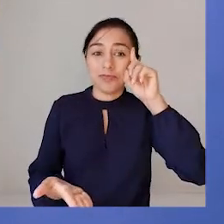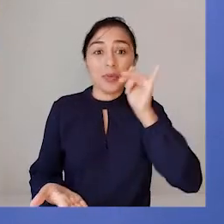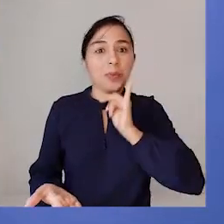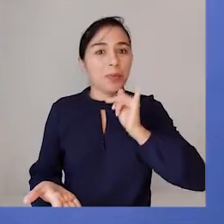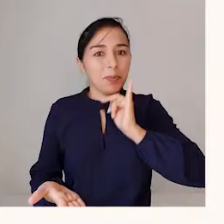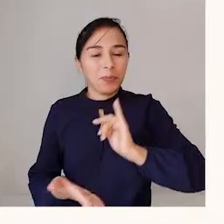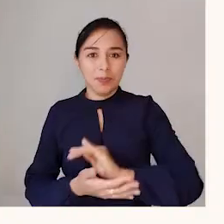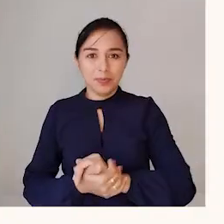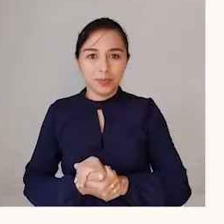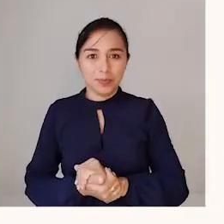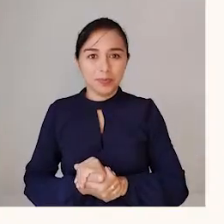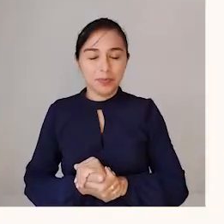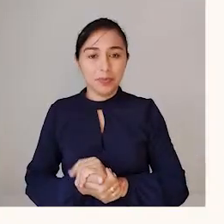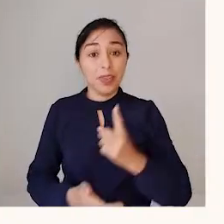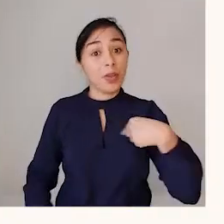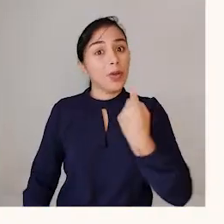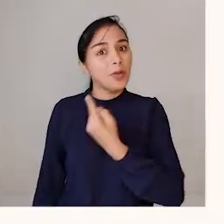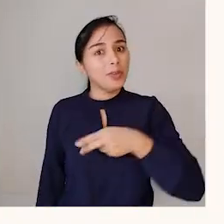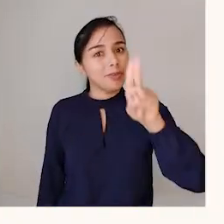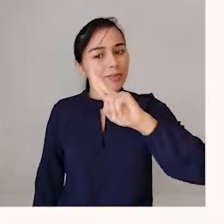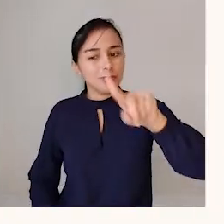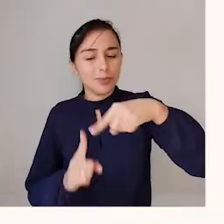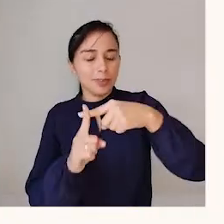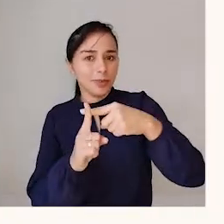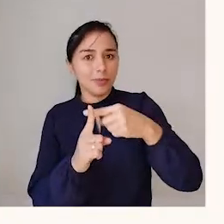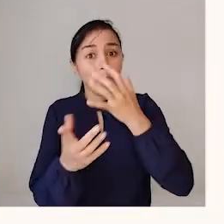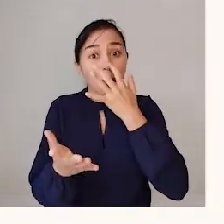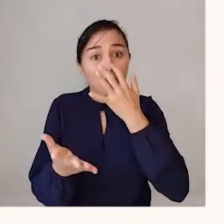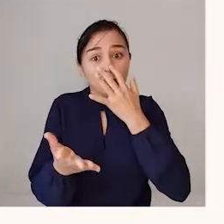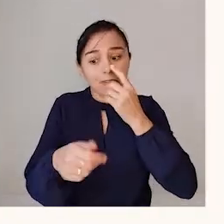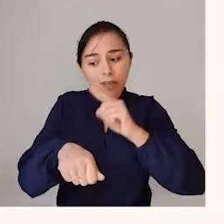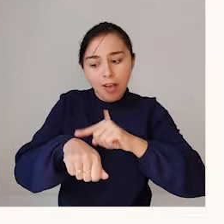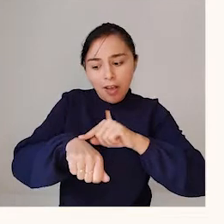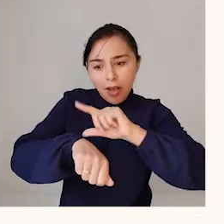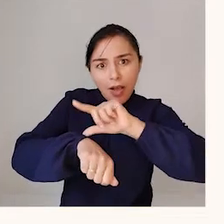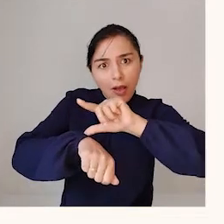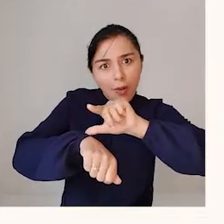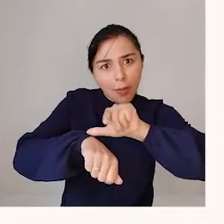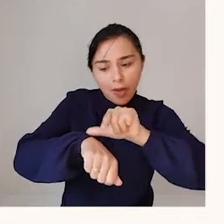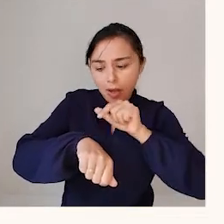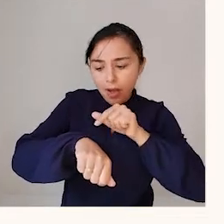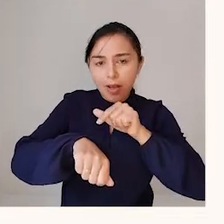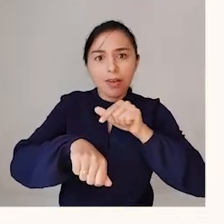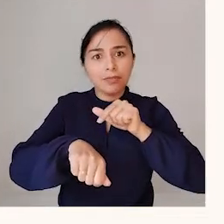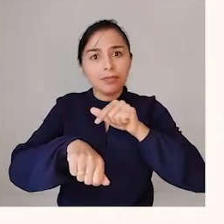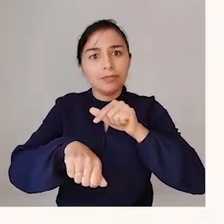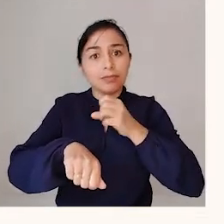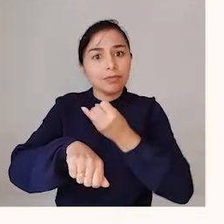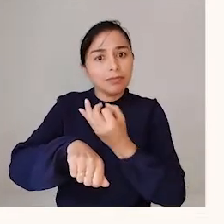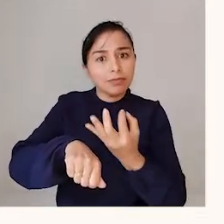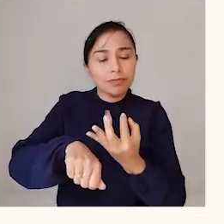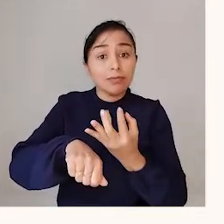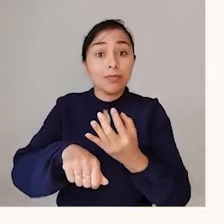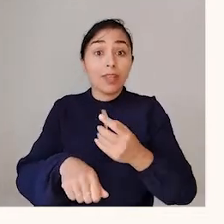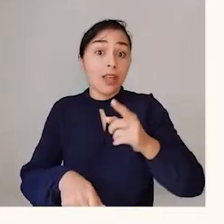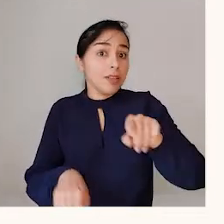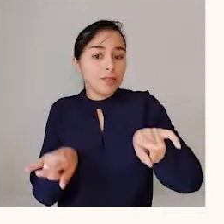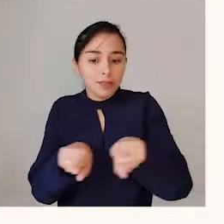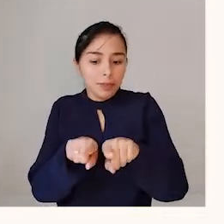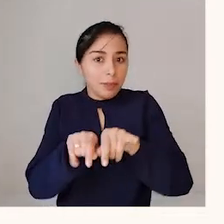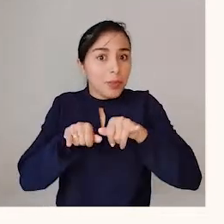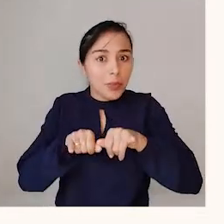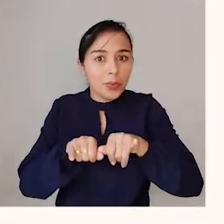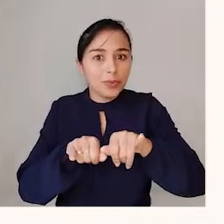a dia, como por exemplo nós usamos para observar as horas de um relógio, marcar o tempo, quando nós vamos ao